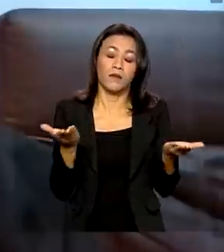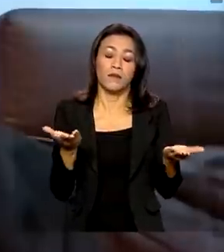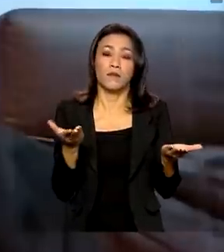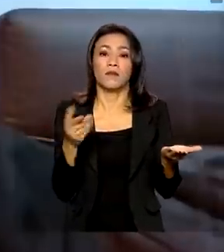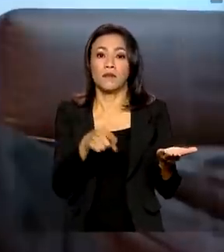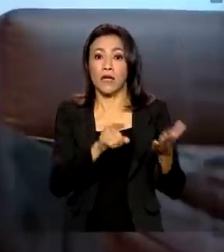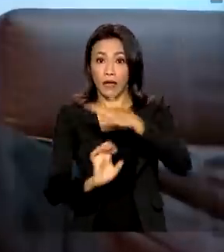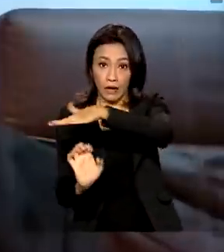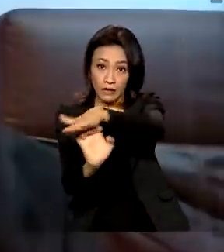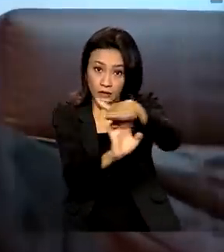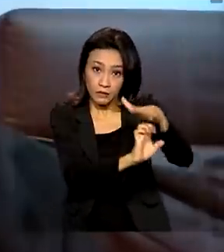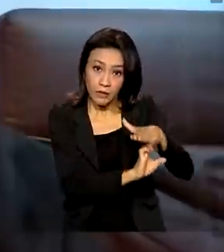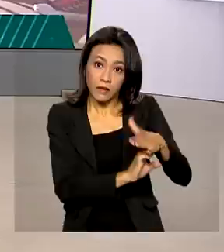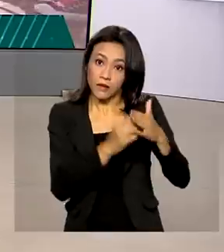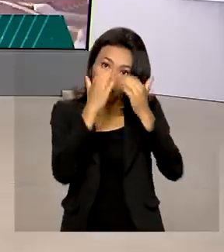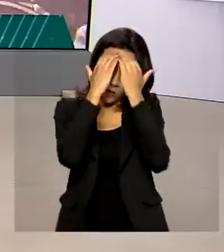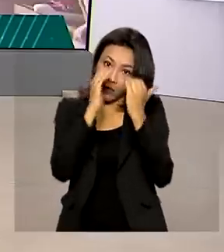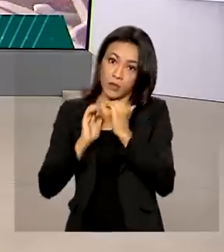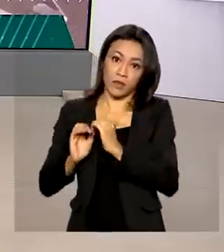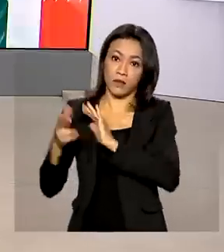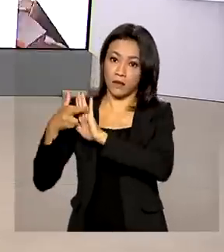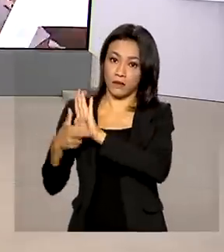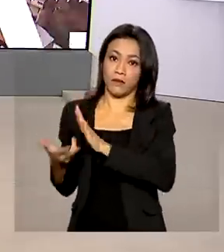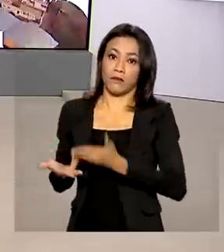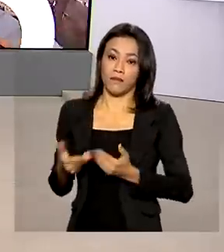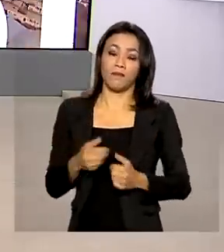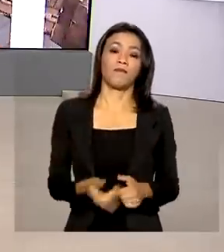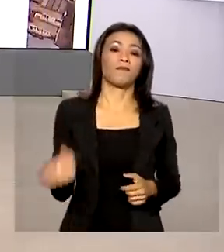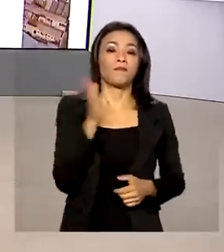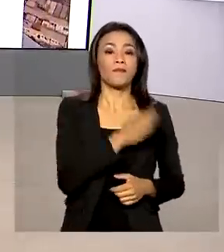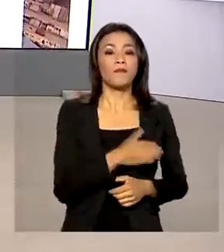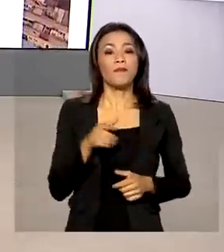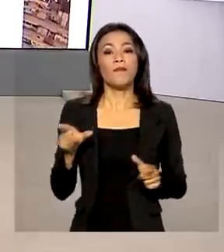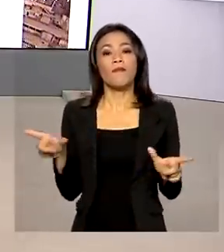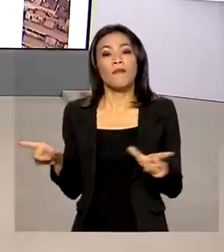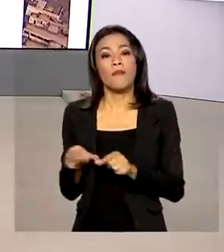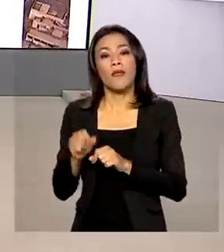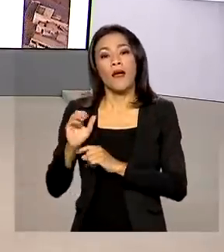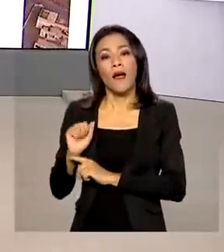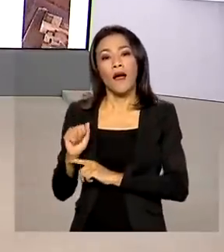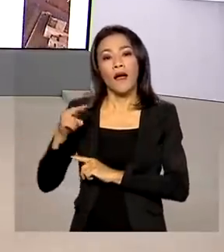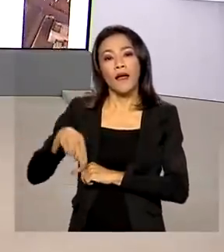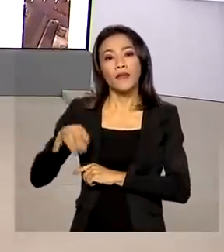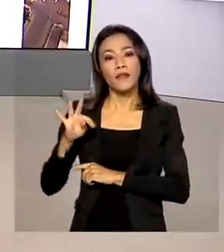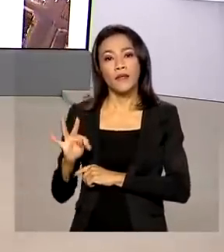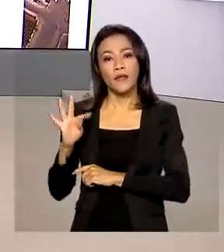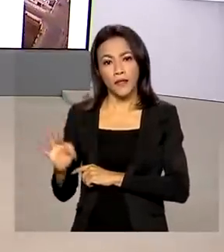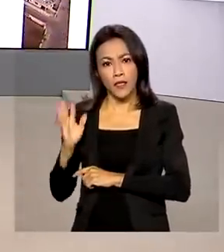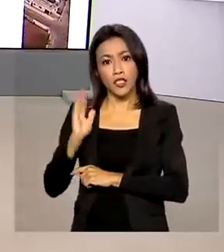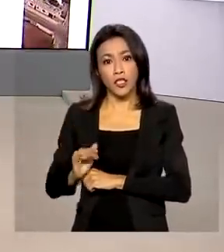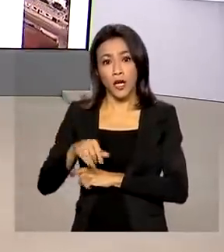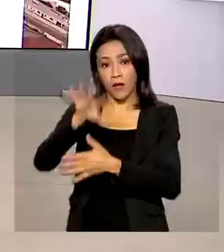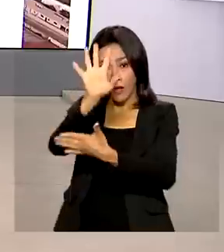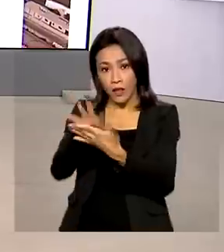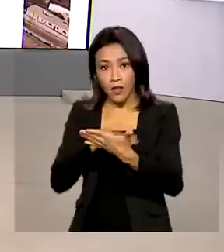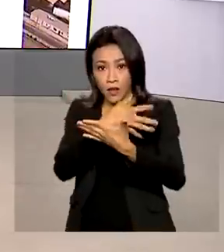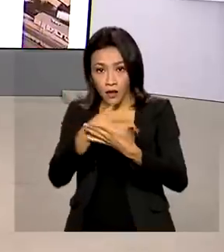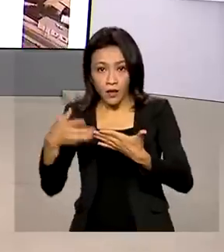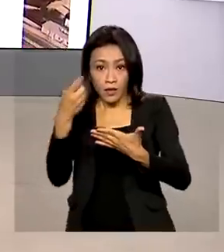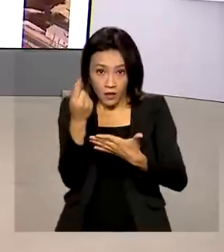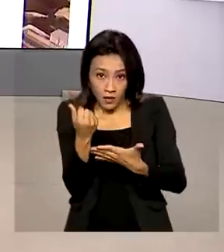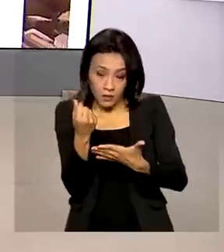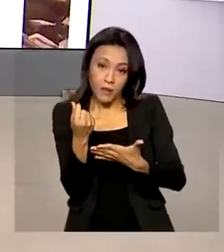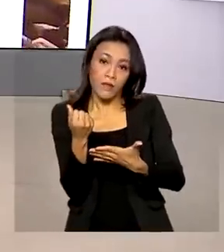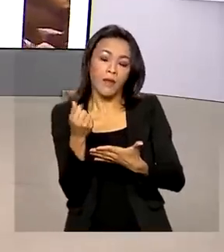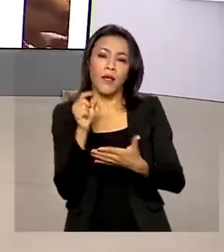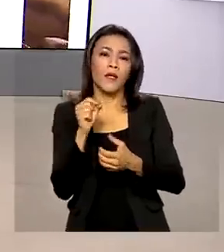àquelas empresas que têm descumprido. A Agência Nacional de Transportes Terrestres atualizou a tabela de preço mínimo